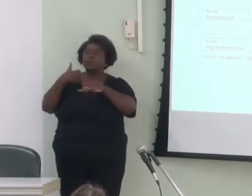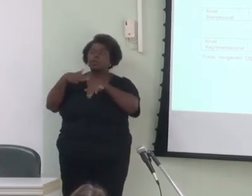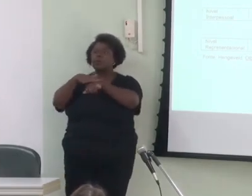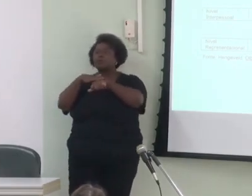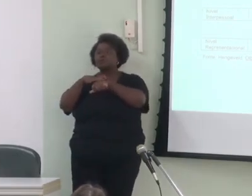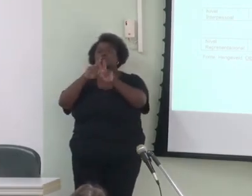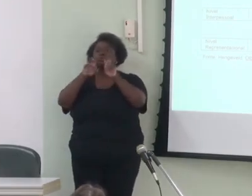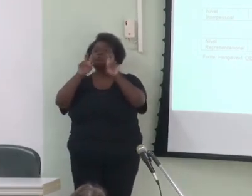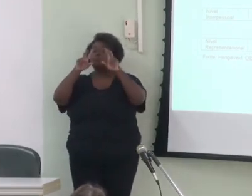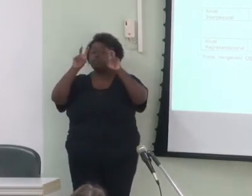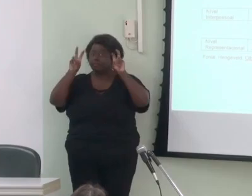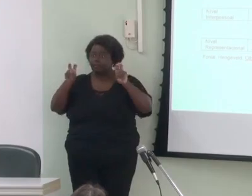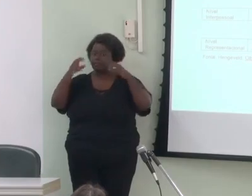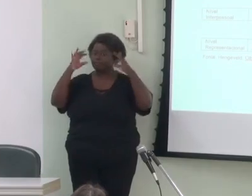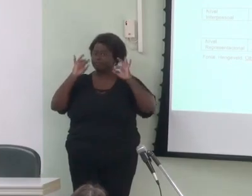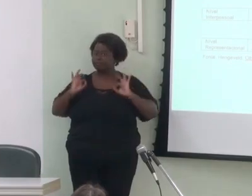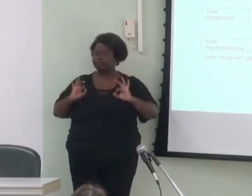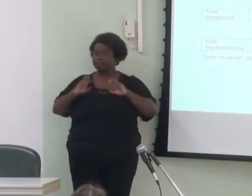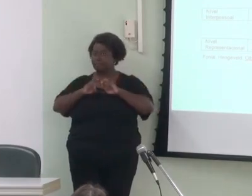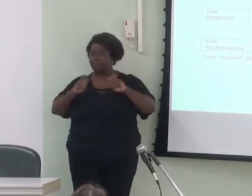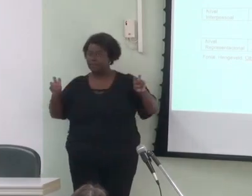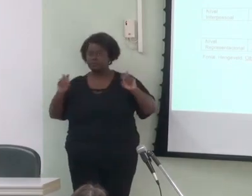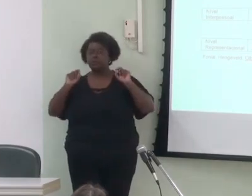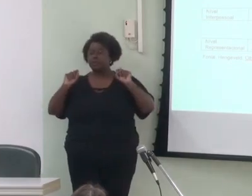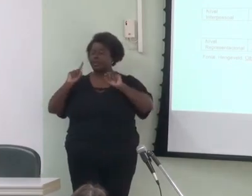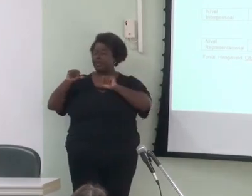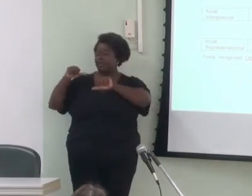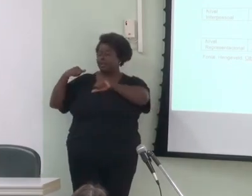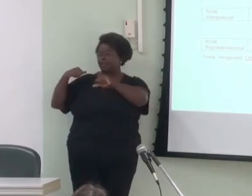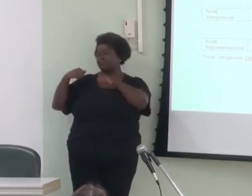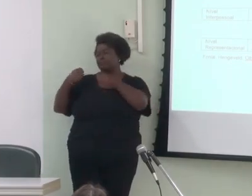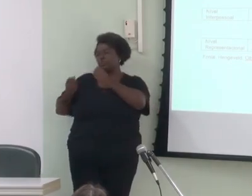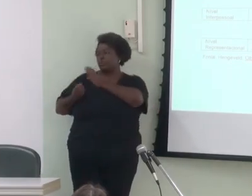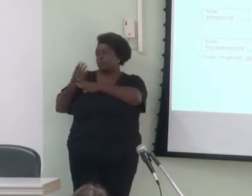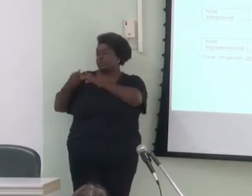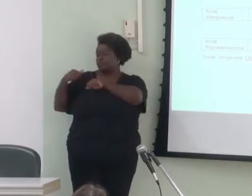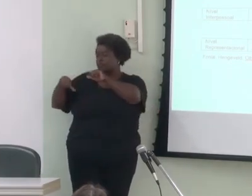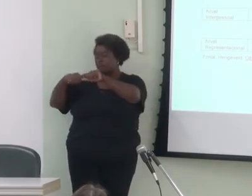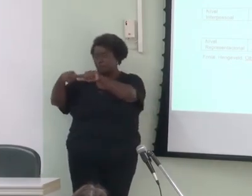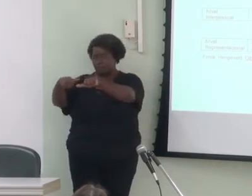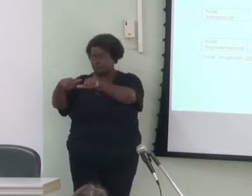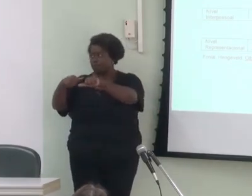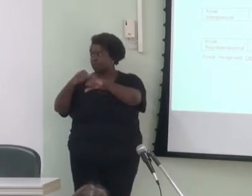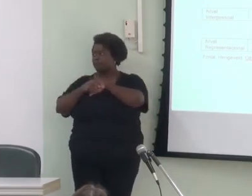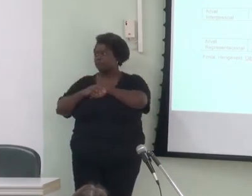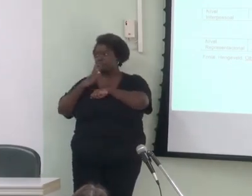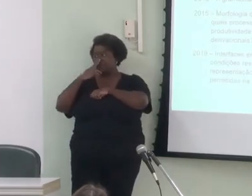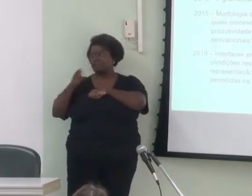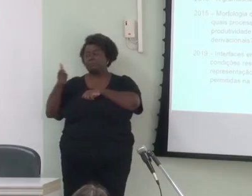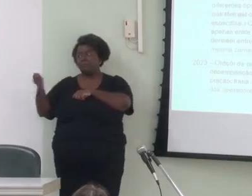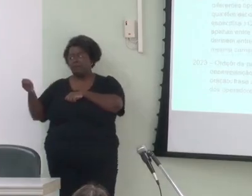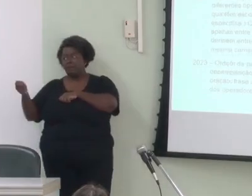são as inovações. Para cá não funciona, para cá funciona melhor.